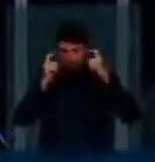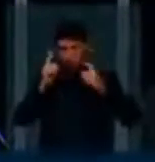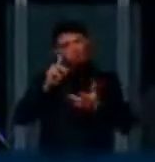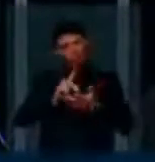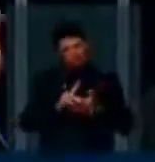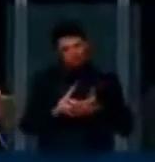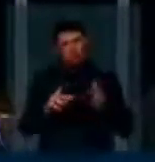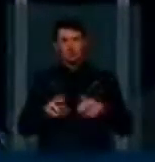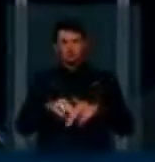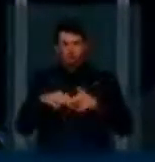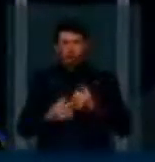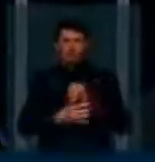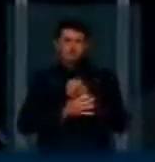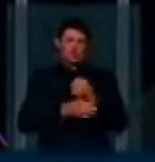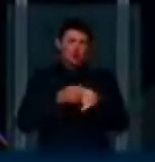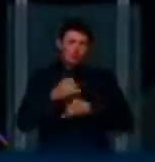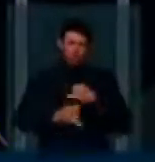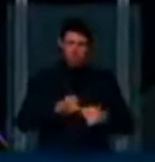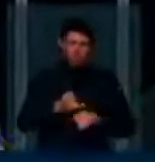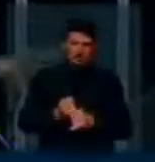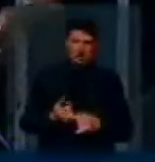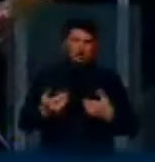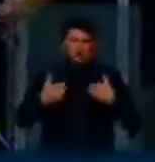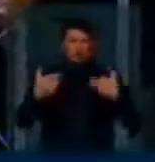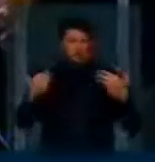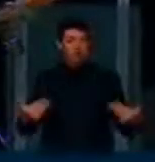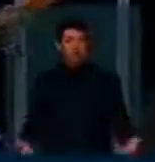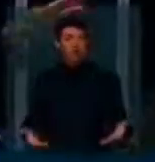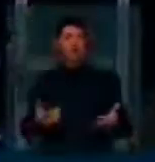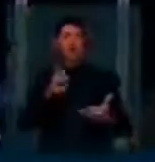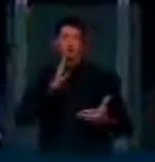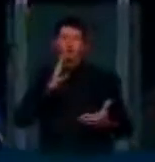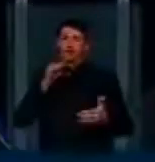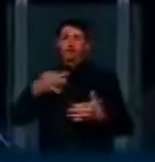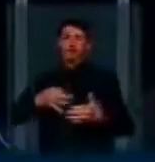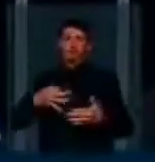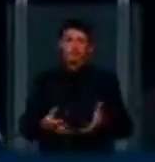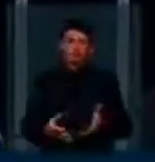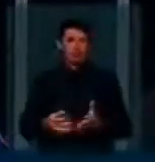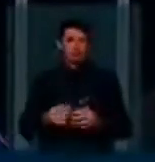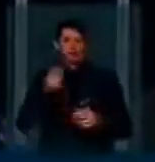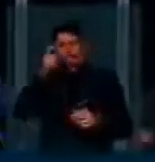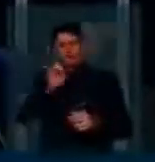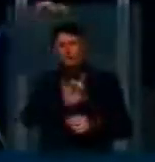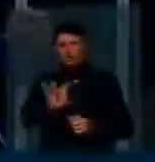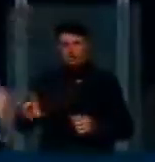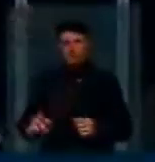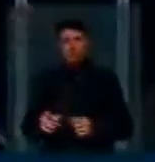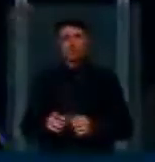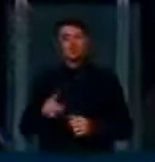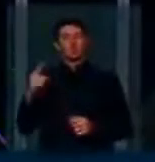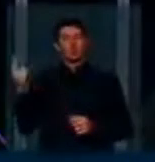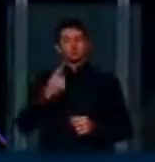segurança na internet. Eu conheço perfeitamente as intenções de ambos. Ambos são favoráveis à